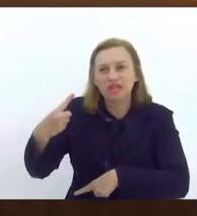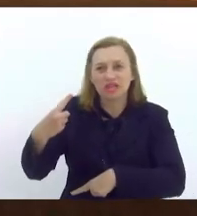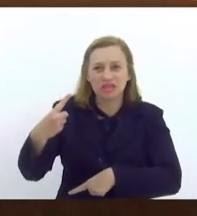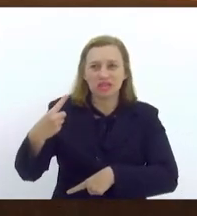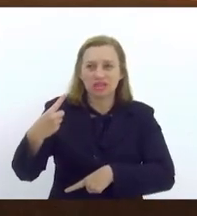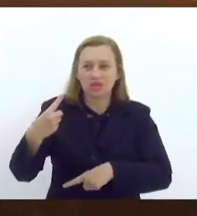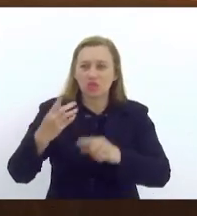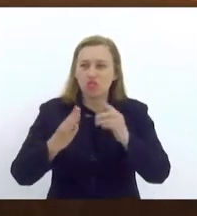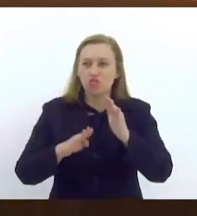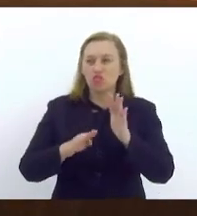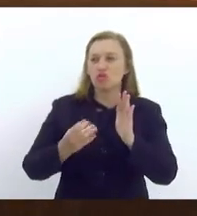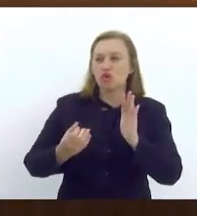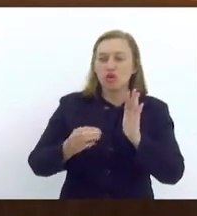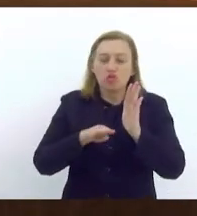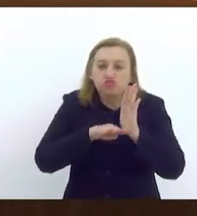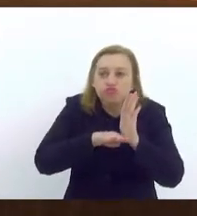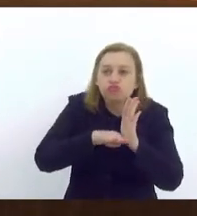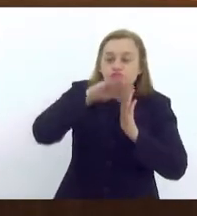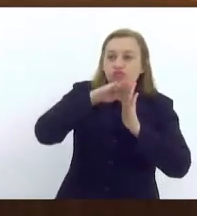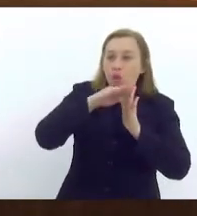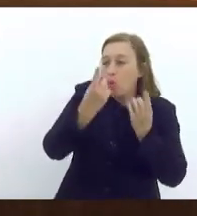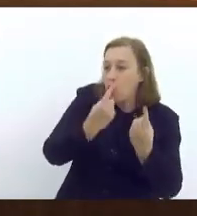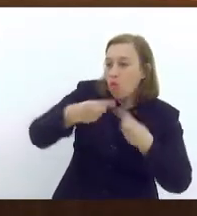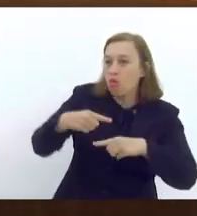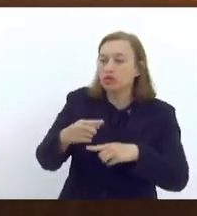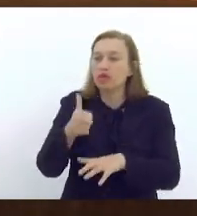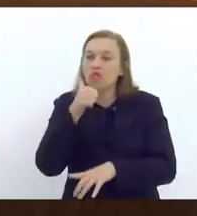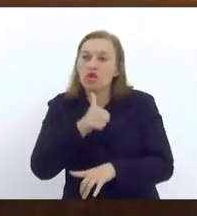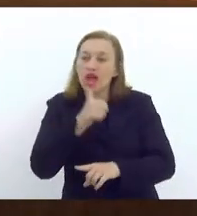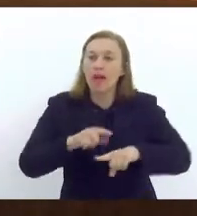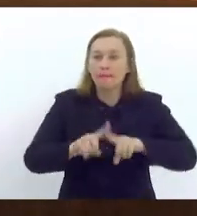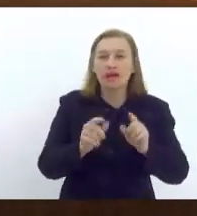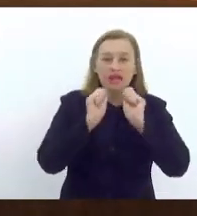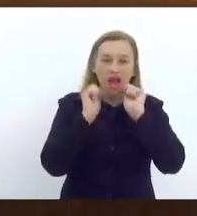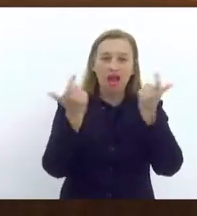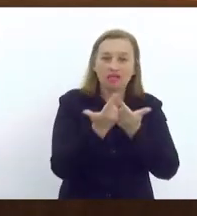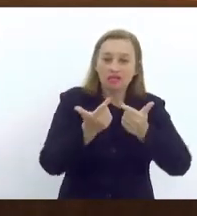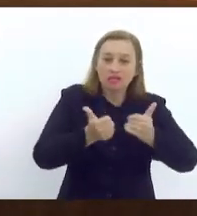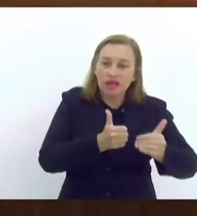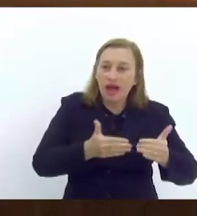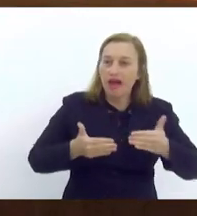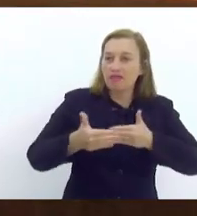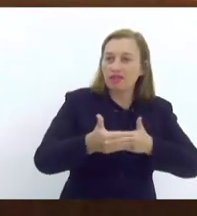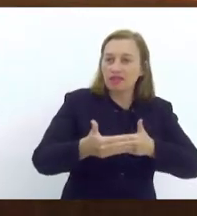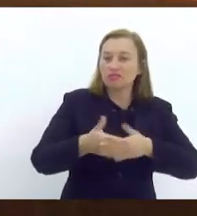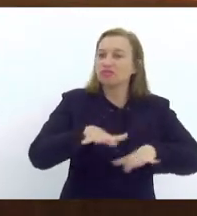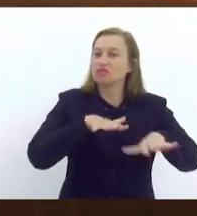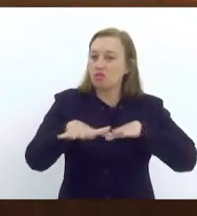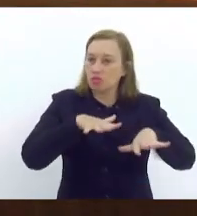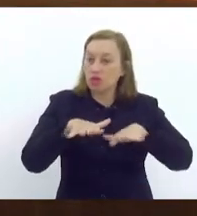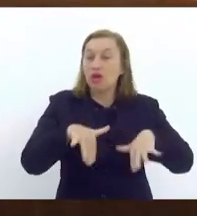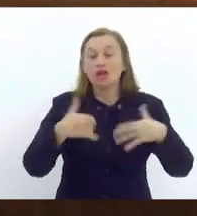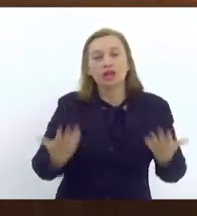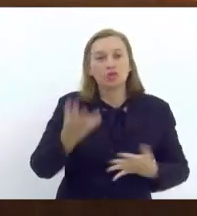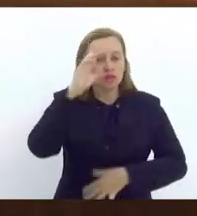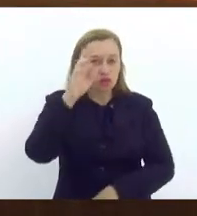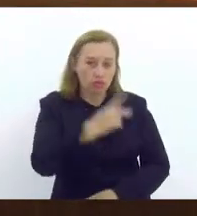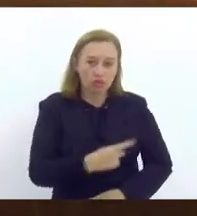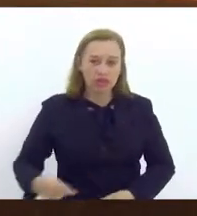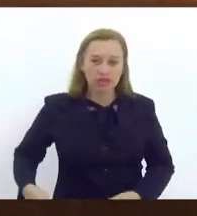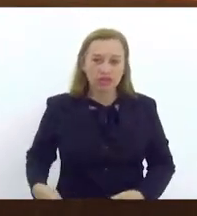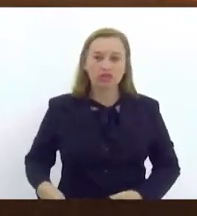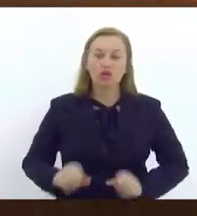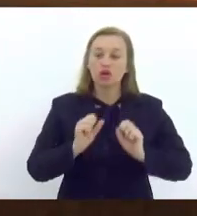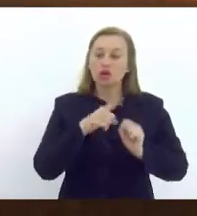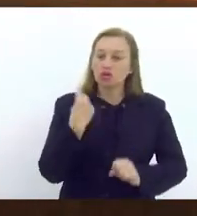índices de violência contra a mulher, mas a Assembleia Legislativa precisa estar à frente dessas movimentações. Então, senhor presidente, que